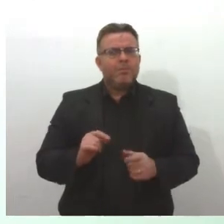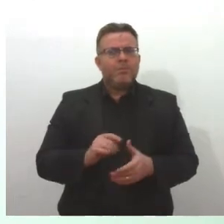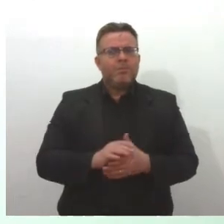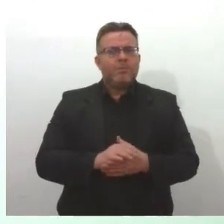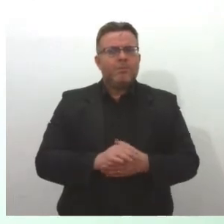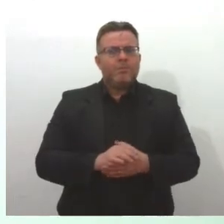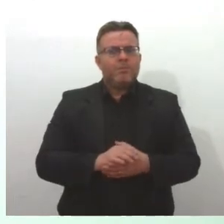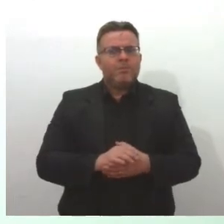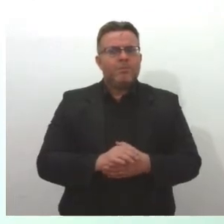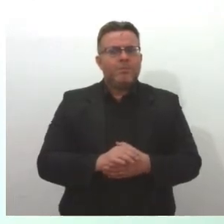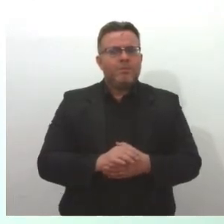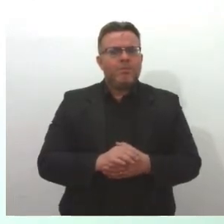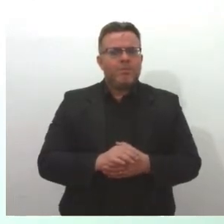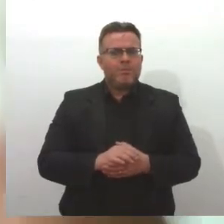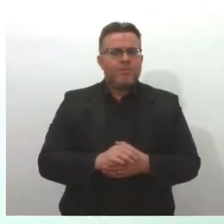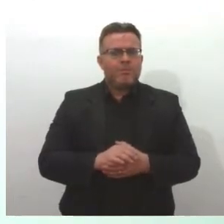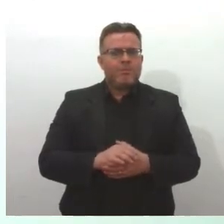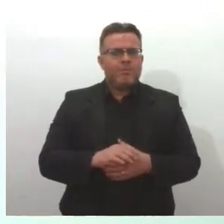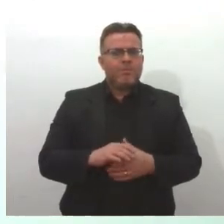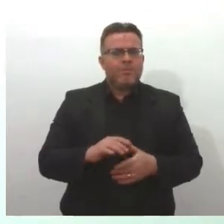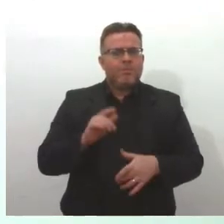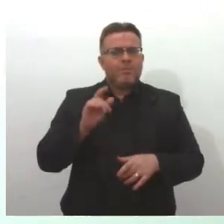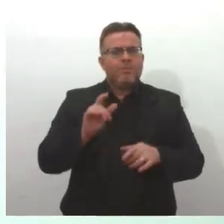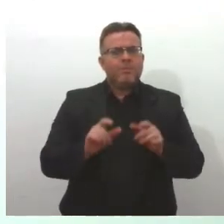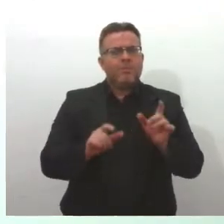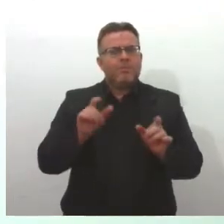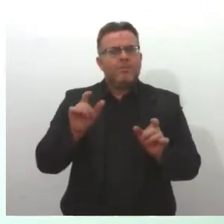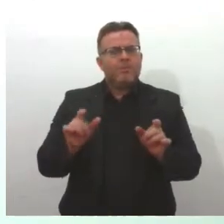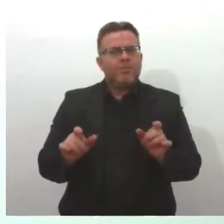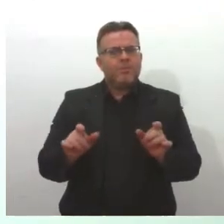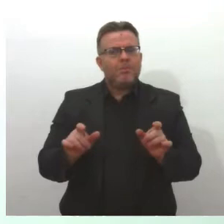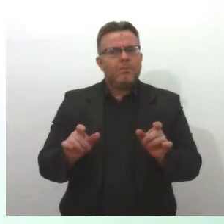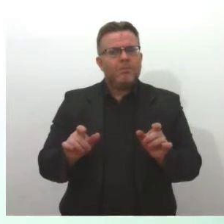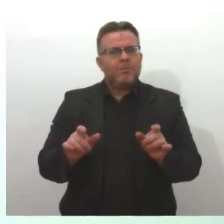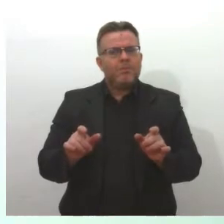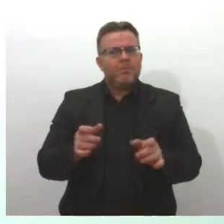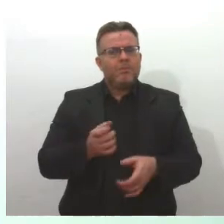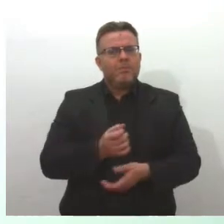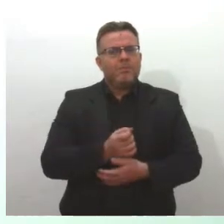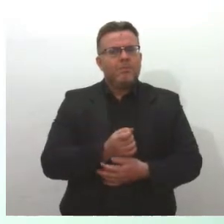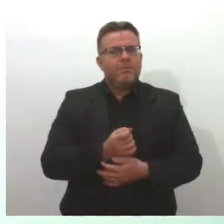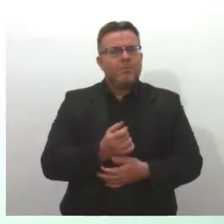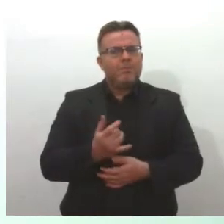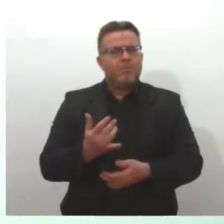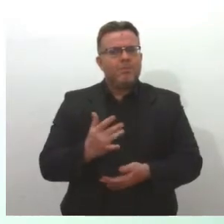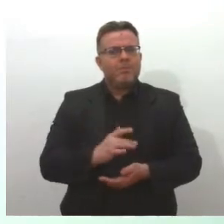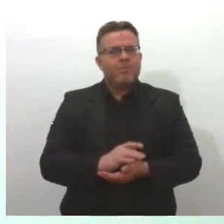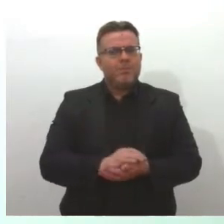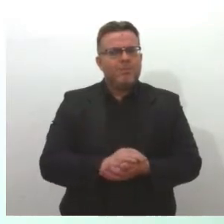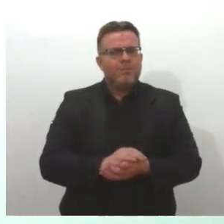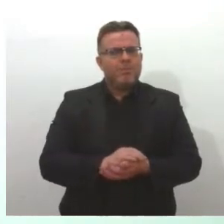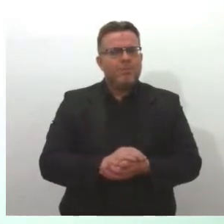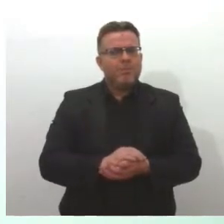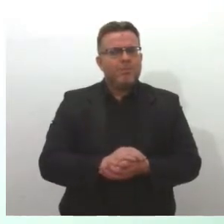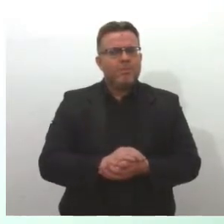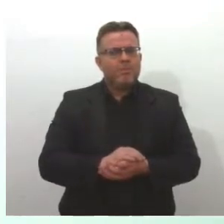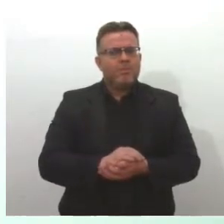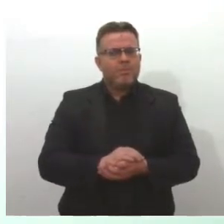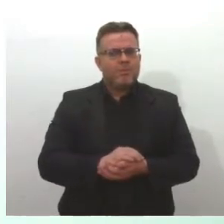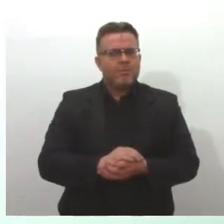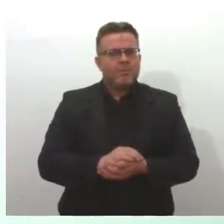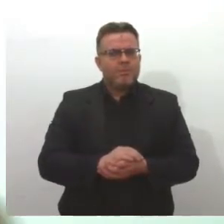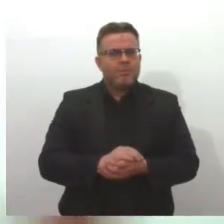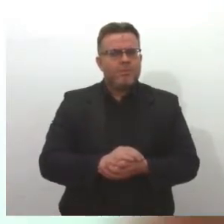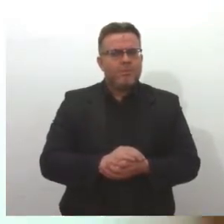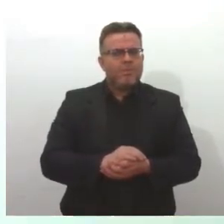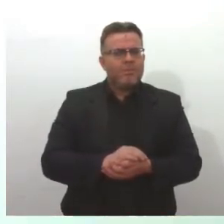capacidade de atendimento de pessoas, mas desde setembro de 2020, o Instituto de Identificação de Sergipe já emite a carteira nova no padrão